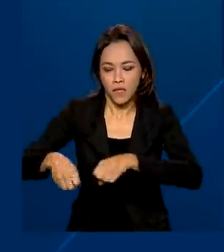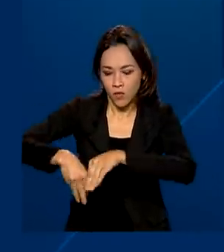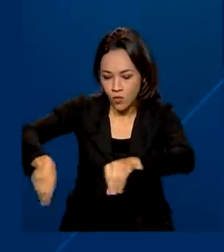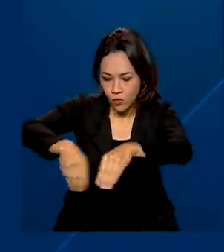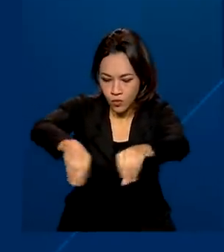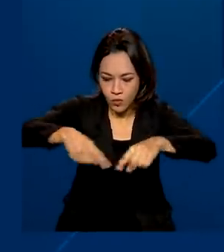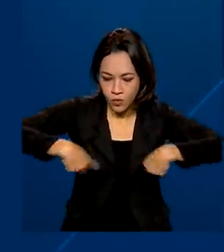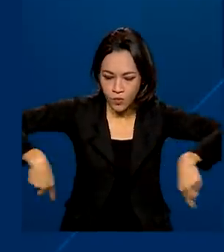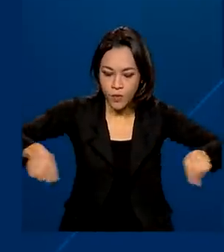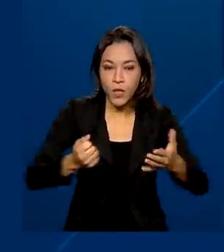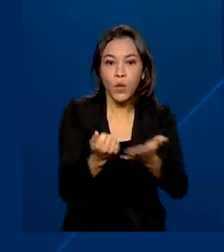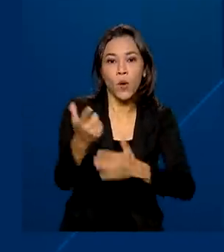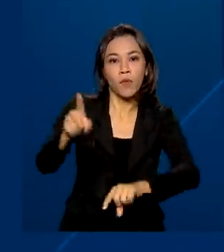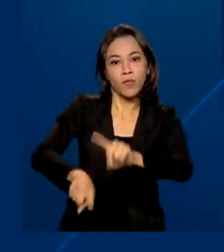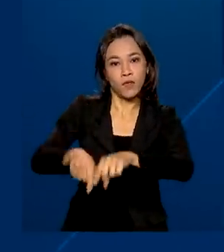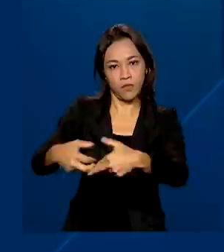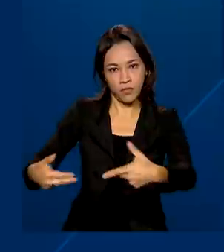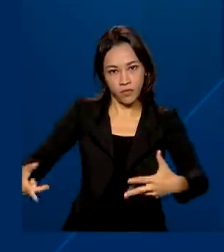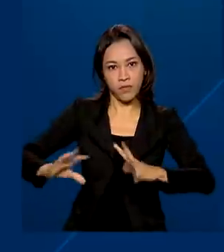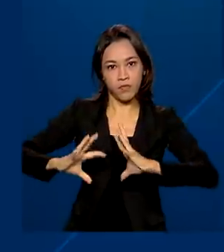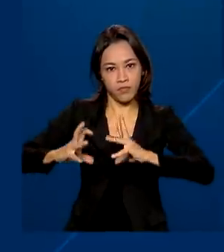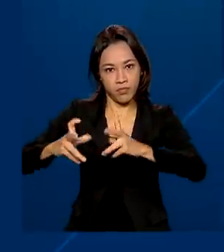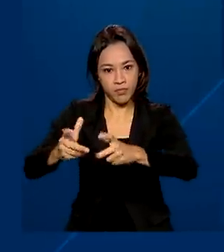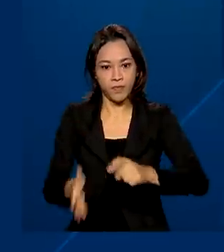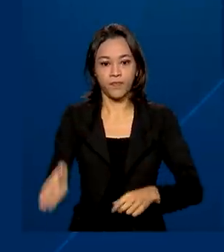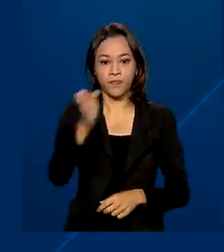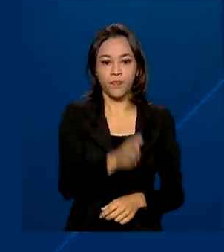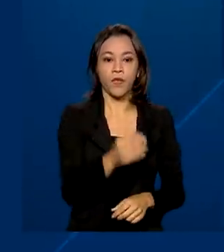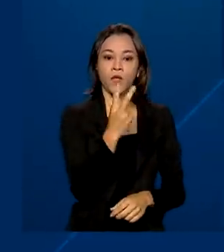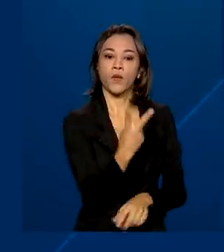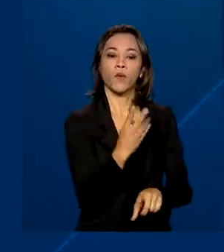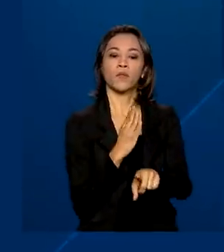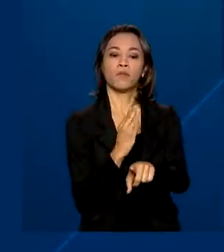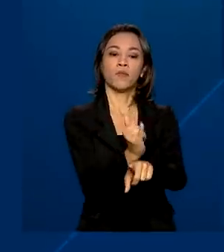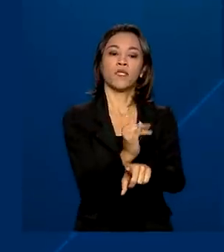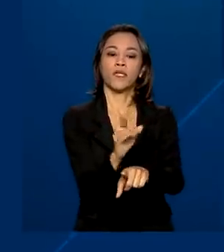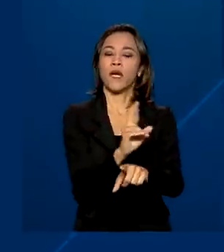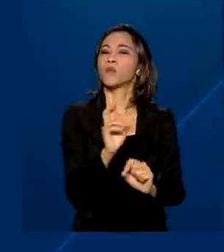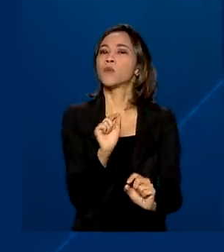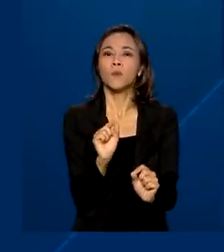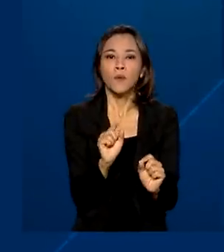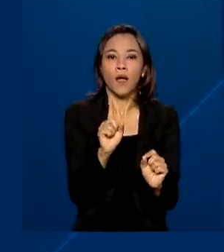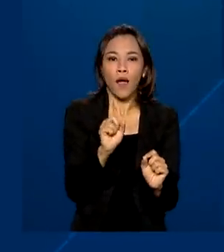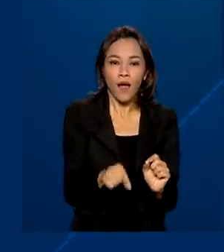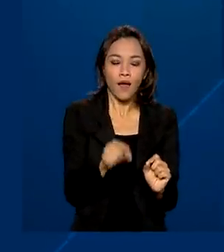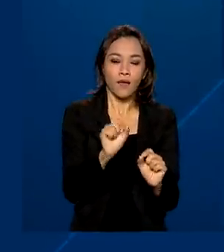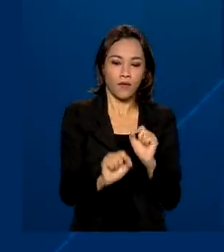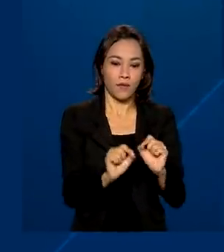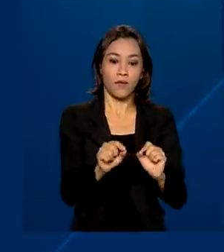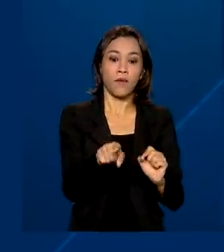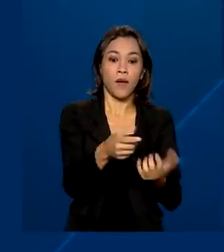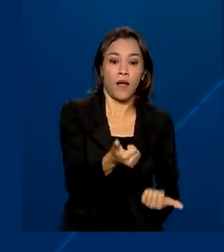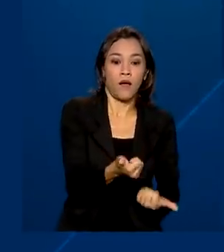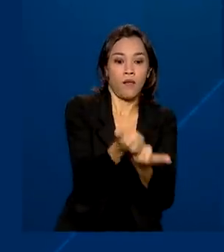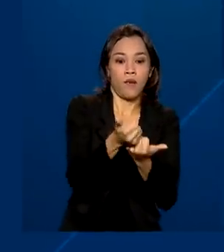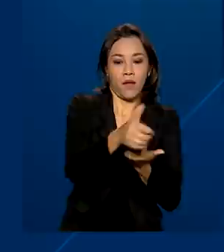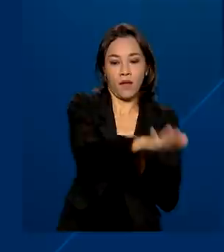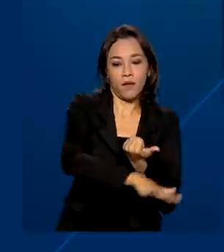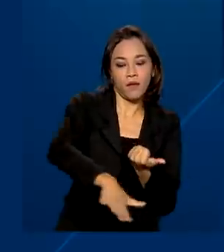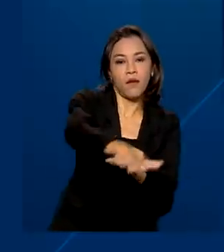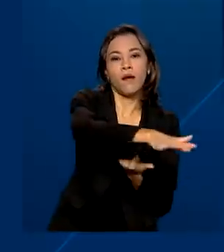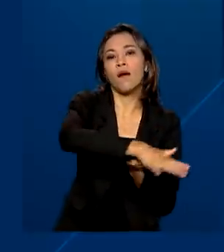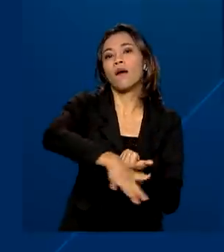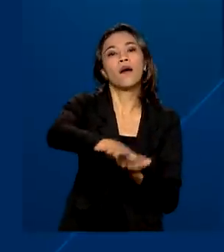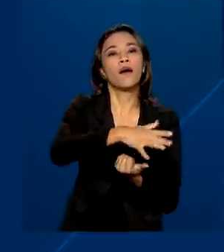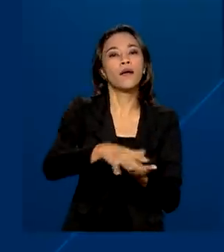e equipamentos. 2 bilhões de reais serão disponibilizados para financiar a modernização e a aquisição